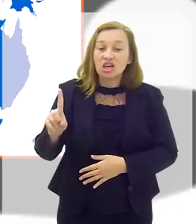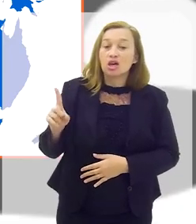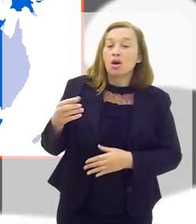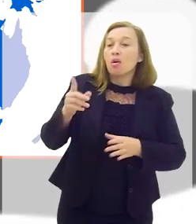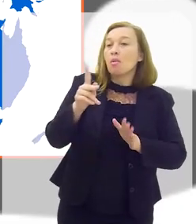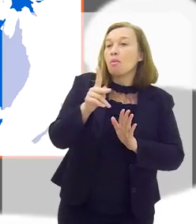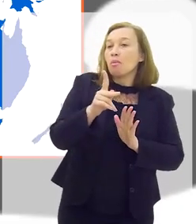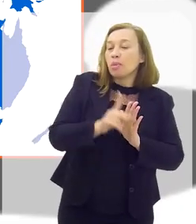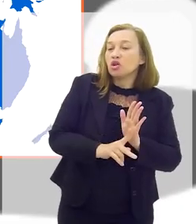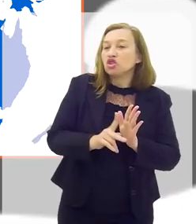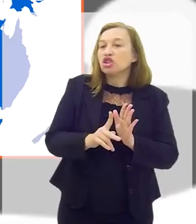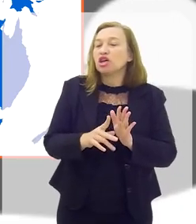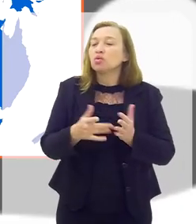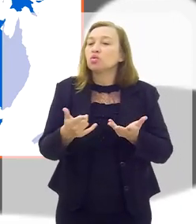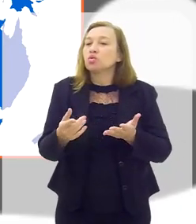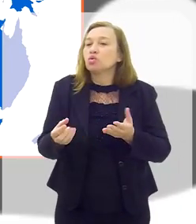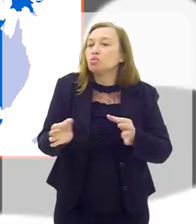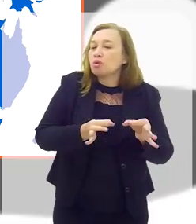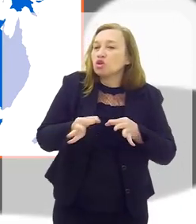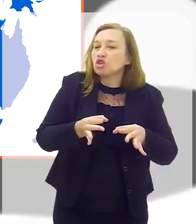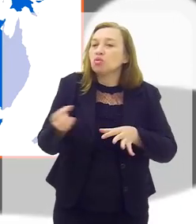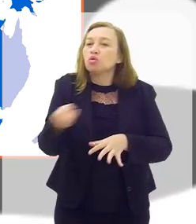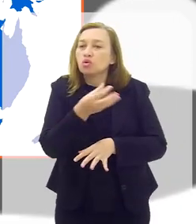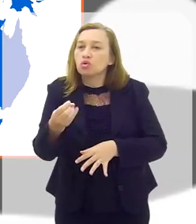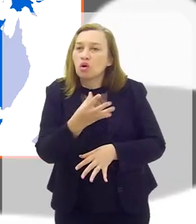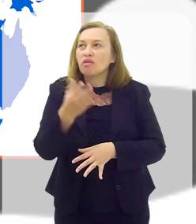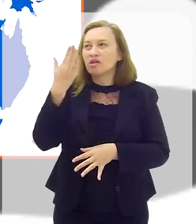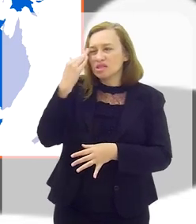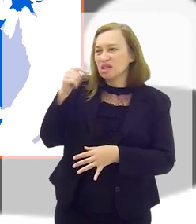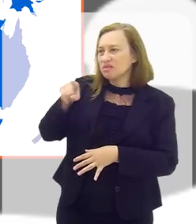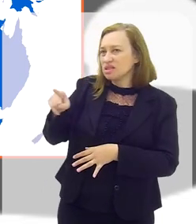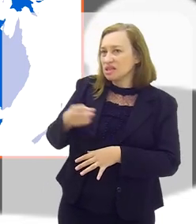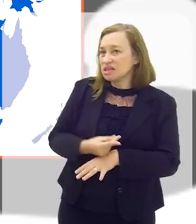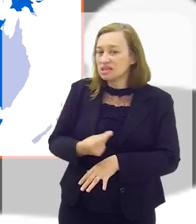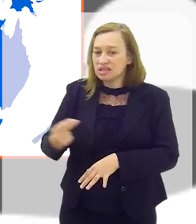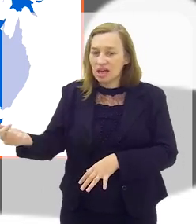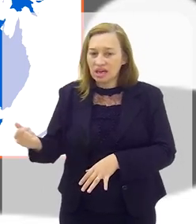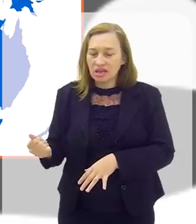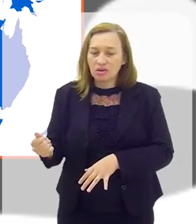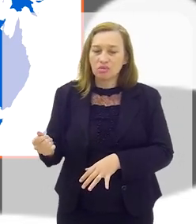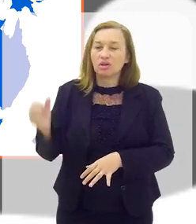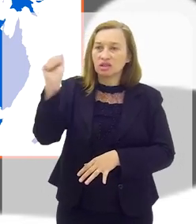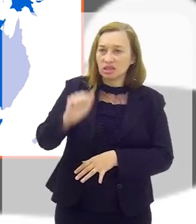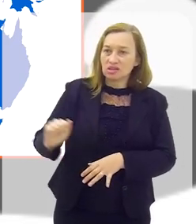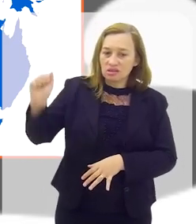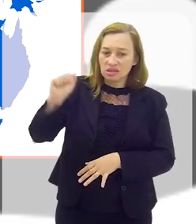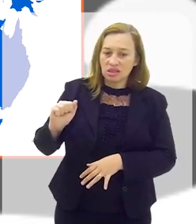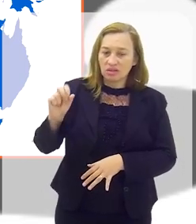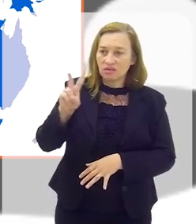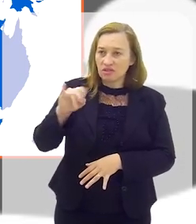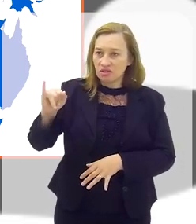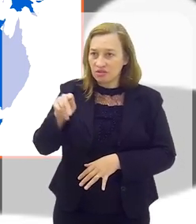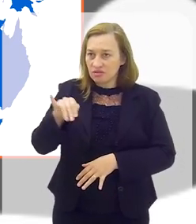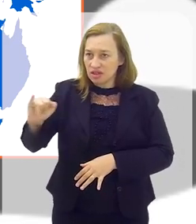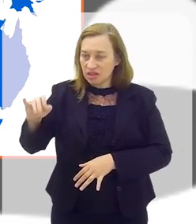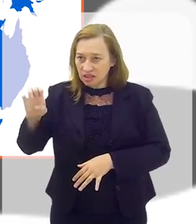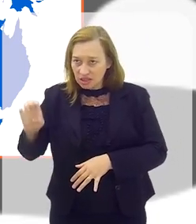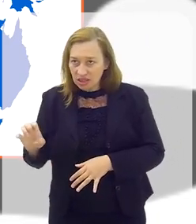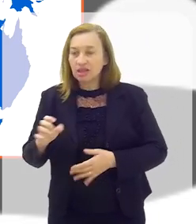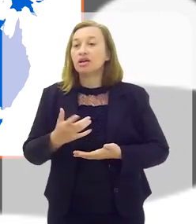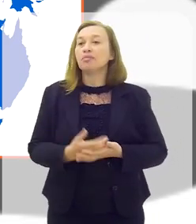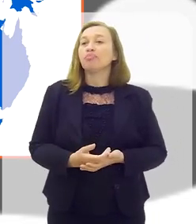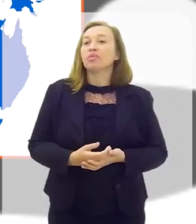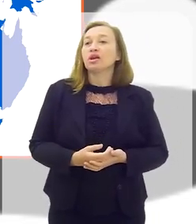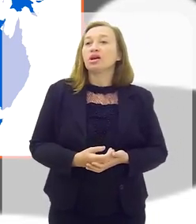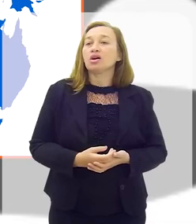agora você, temporariamente, deixou a direção da associação para a Viviane, não é? A Viviane